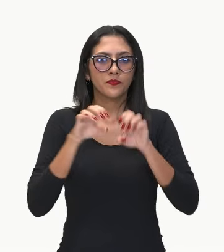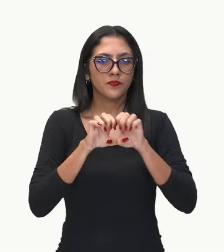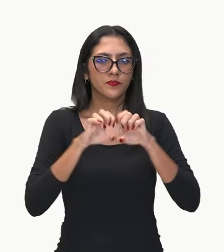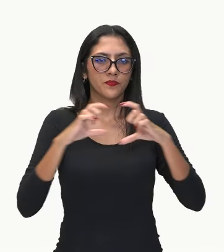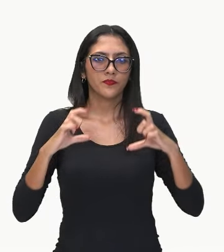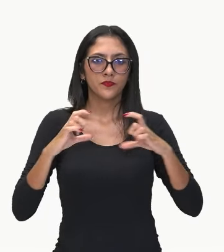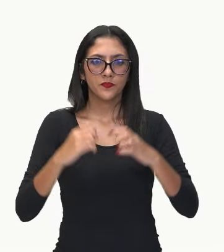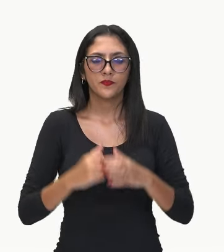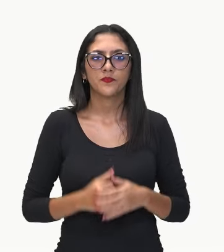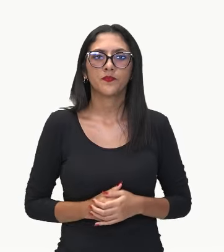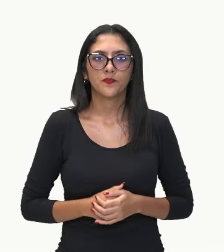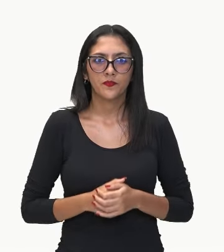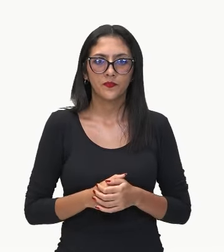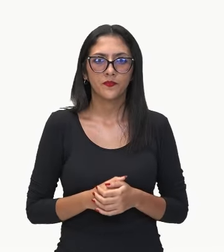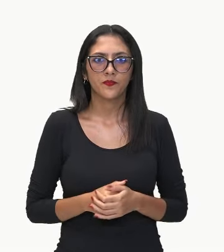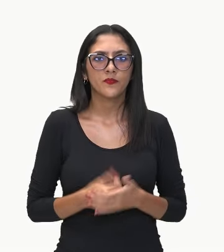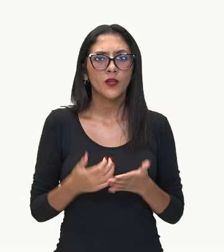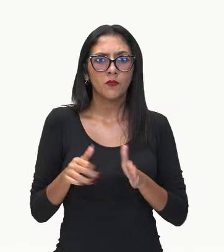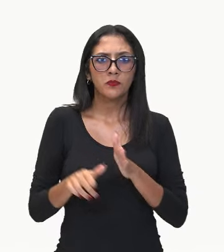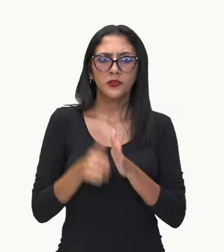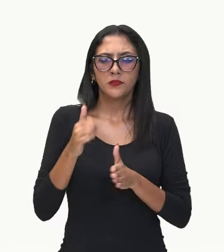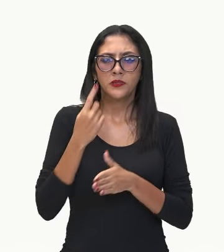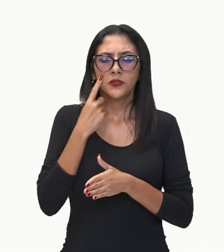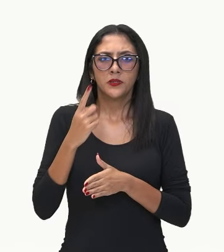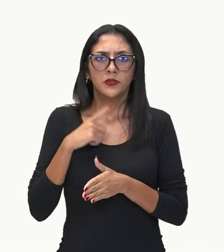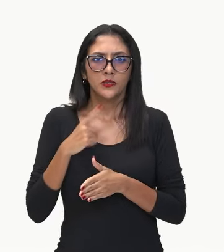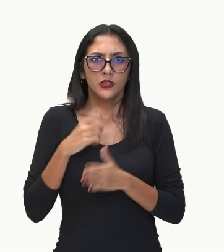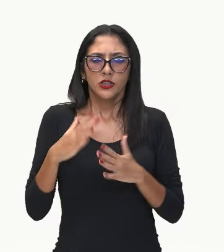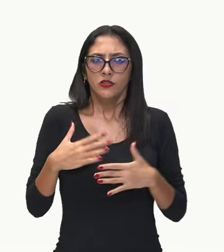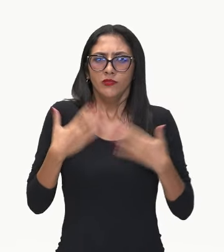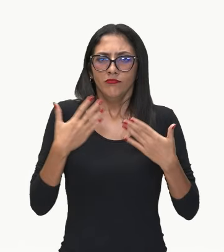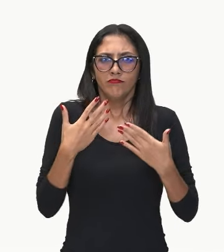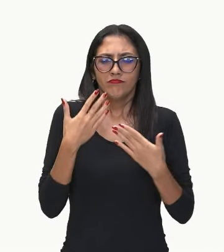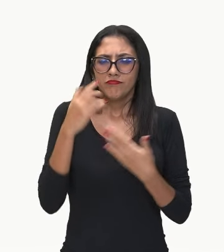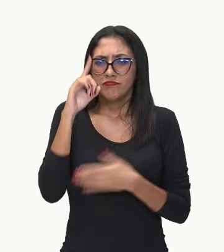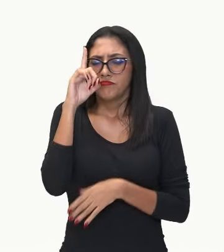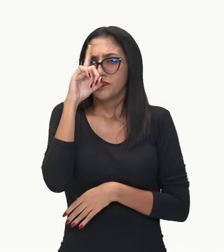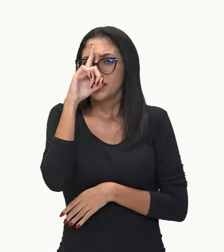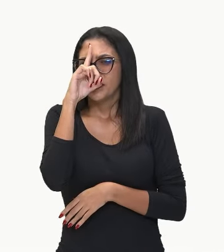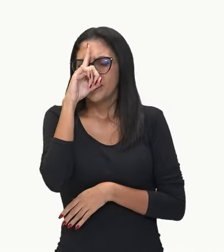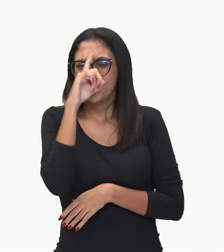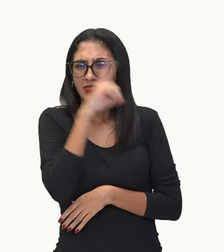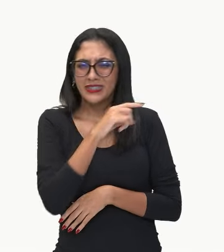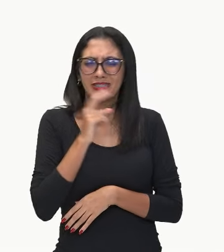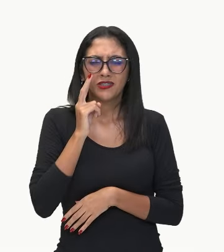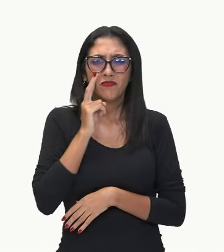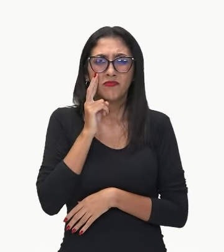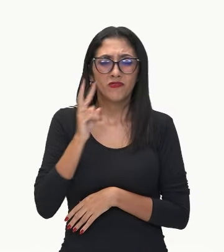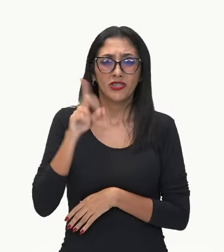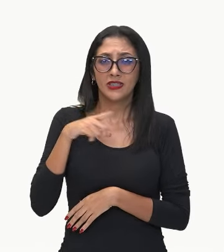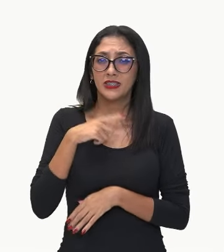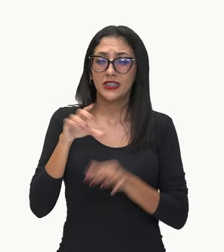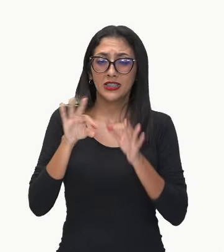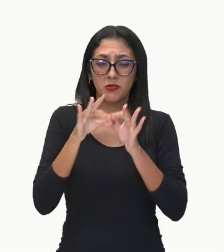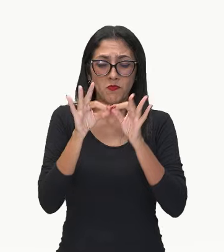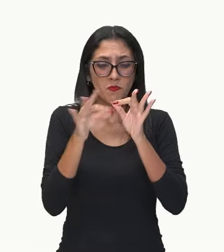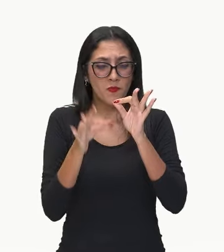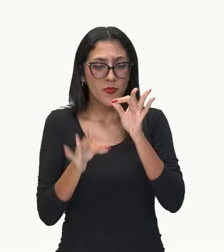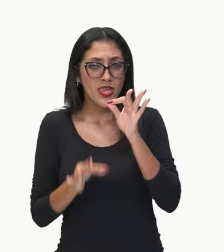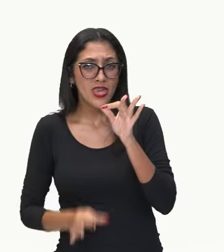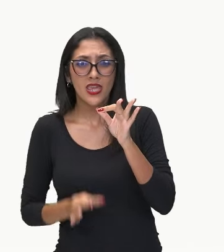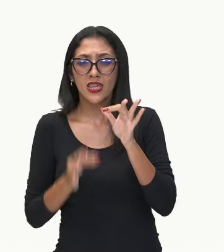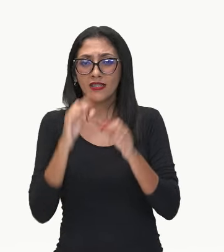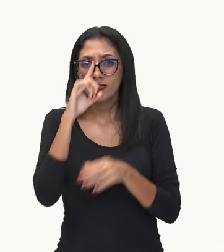E que no primeiro momento pode te assustar. Você vai olhar e vai dizer... É imensa. Não é?